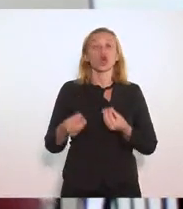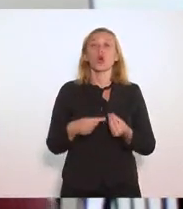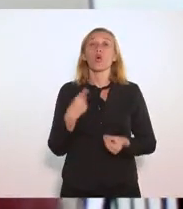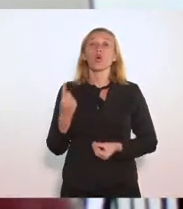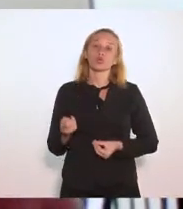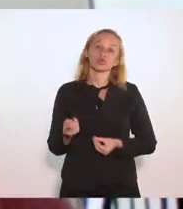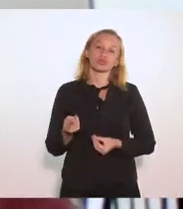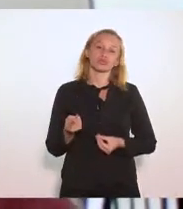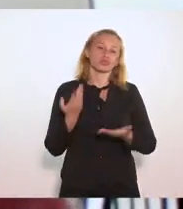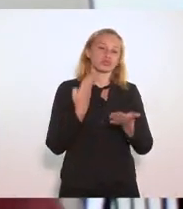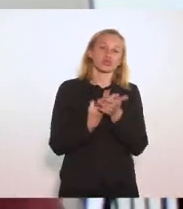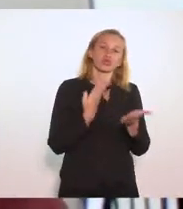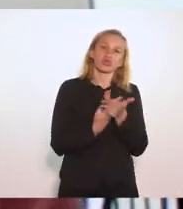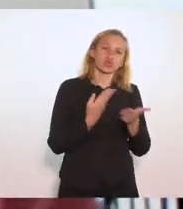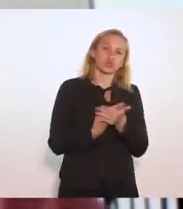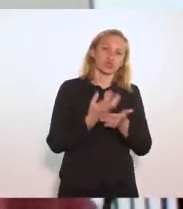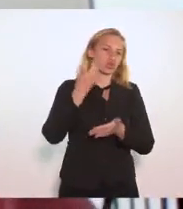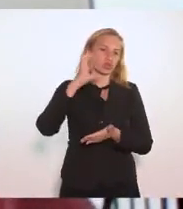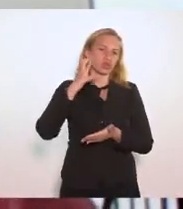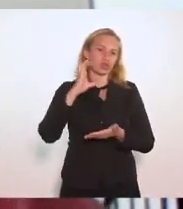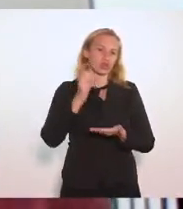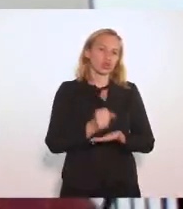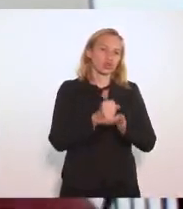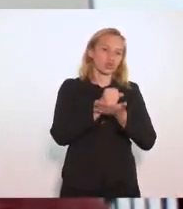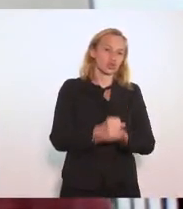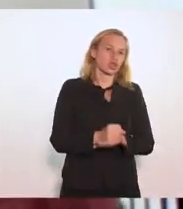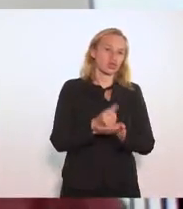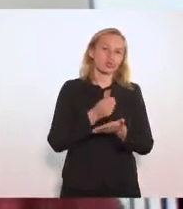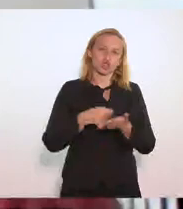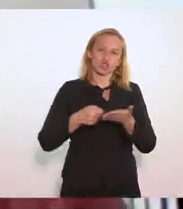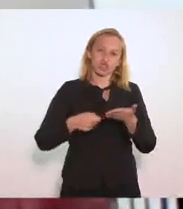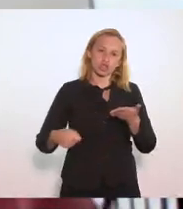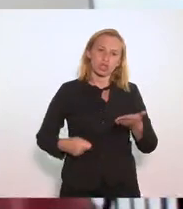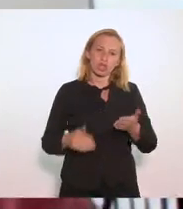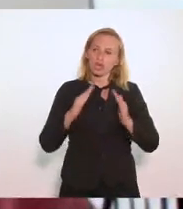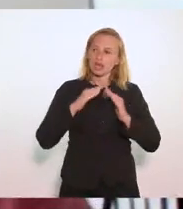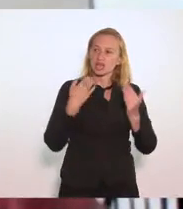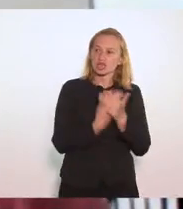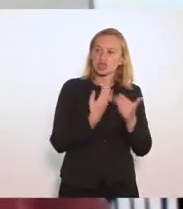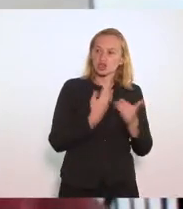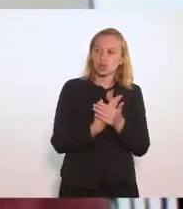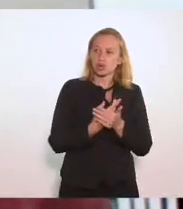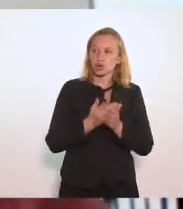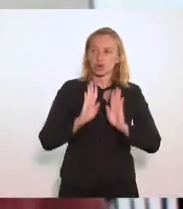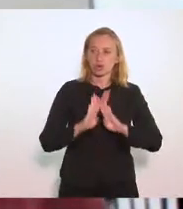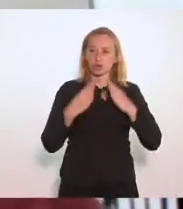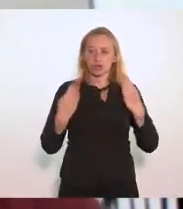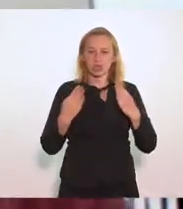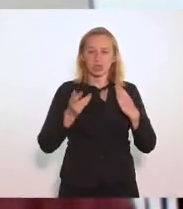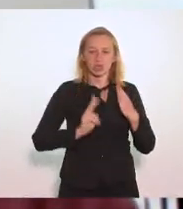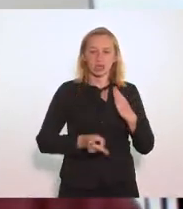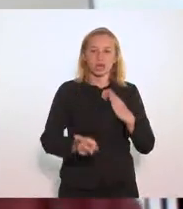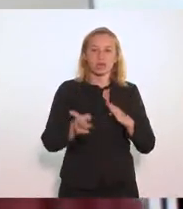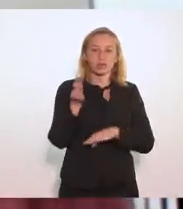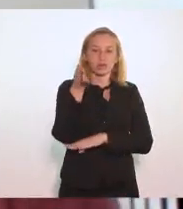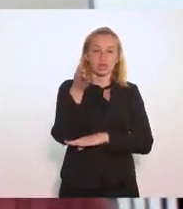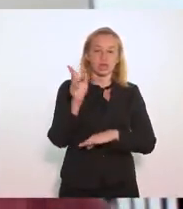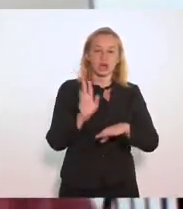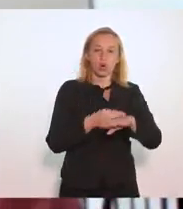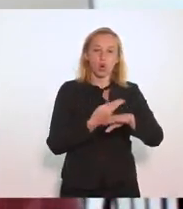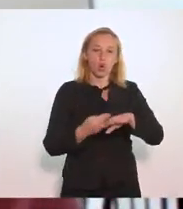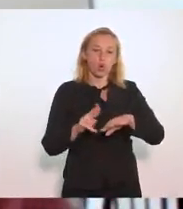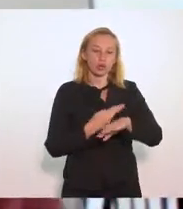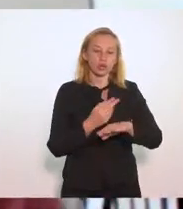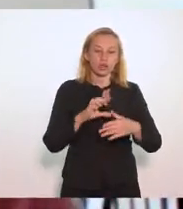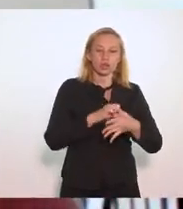estudo científico que sustente por escrito que as escolas têm que ficar abertas em bandeira roxa. Quando